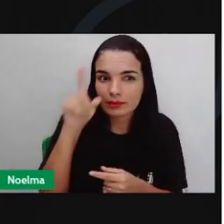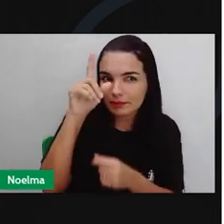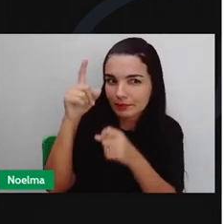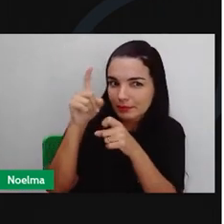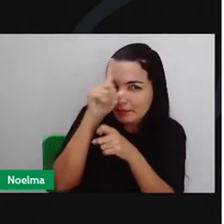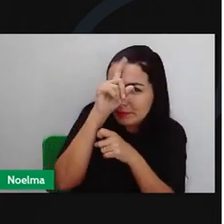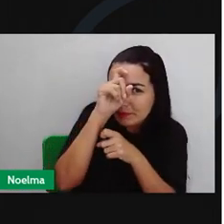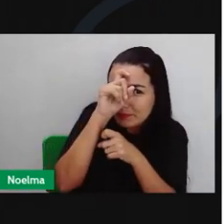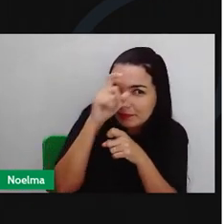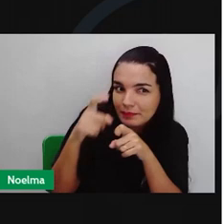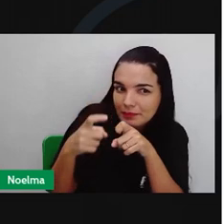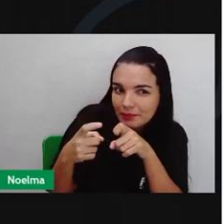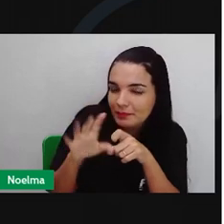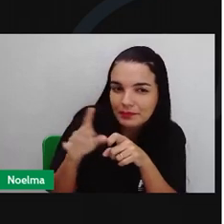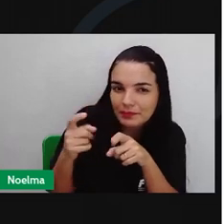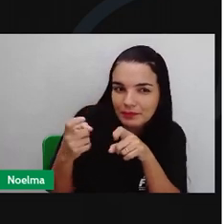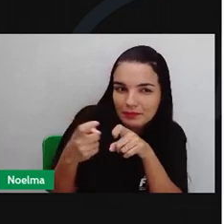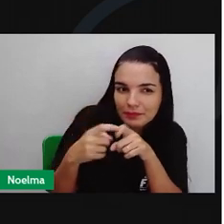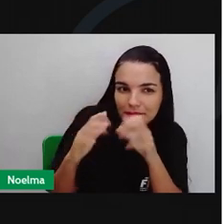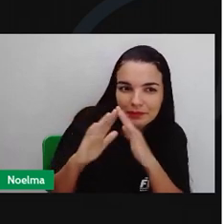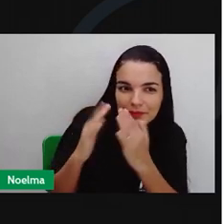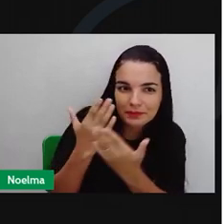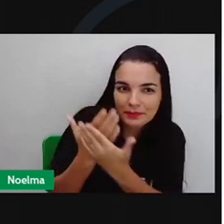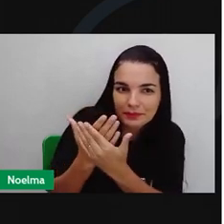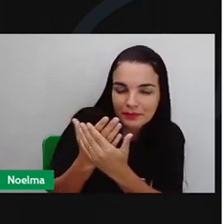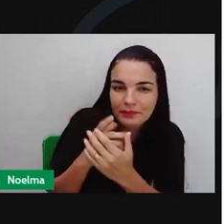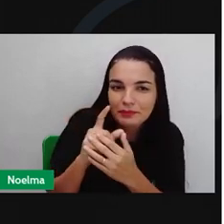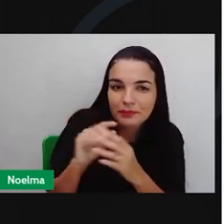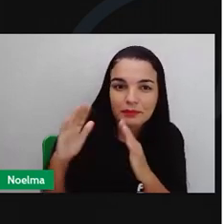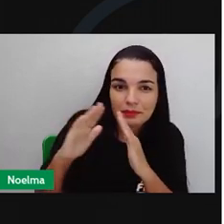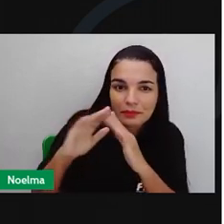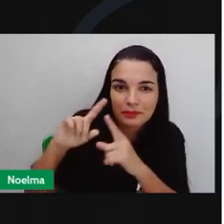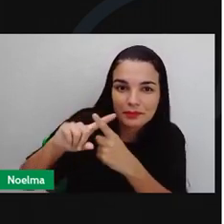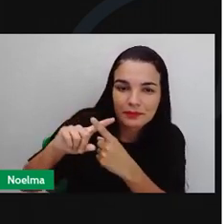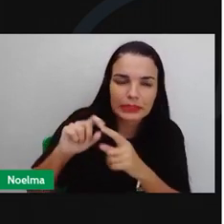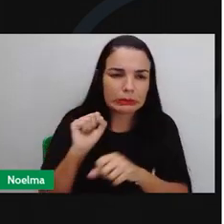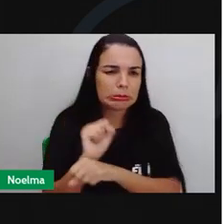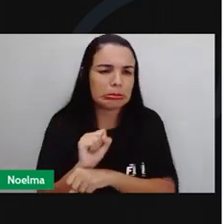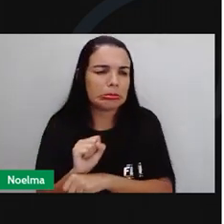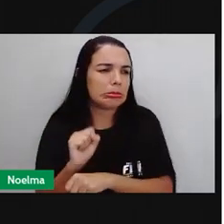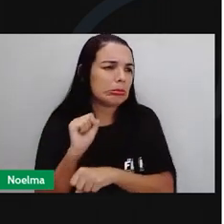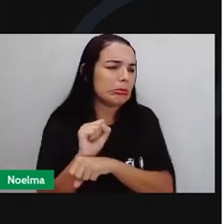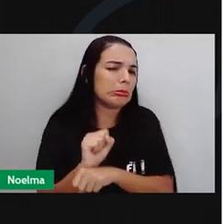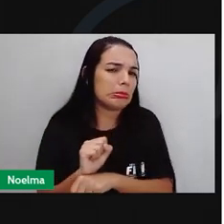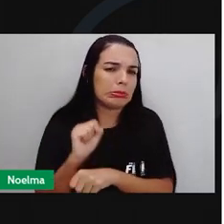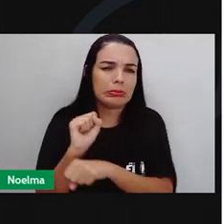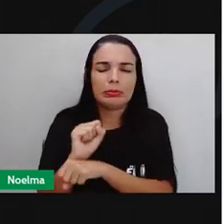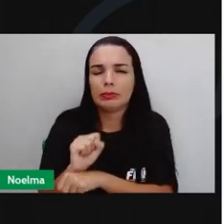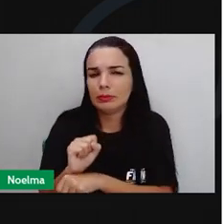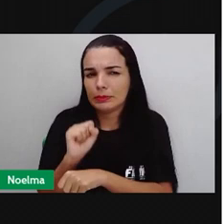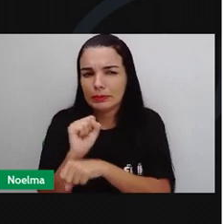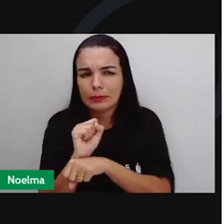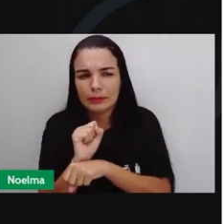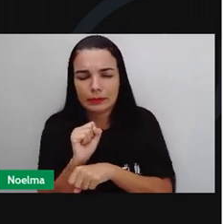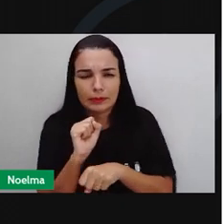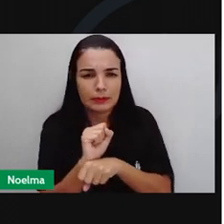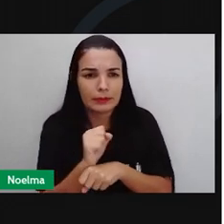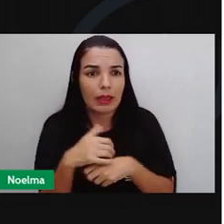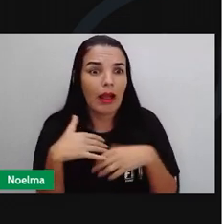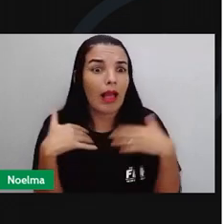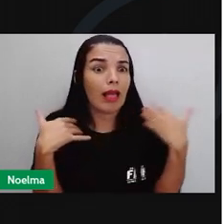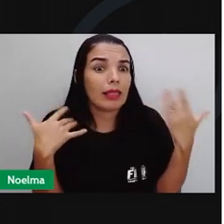Baratinha, toda enfeitada, com seu vestido de noiva, esperava, esperava, esperava